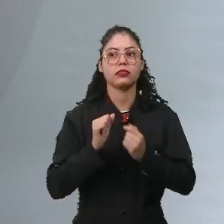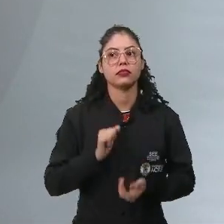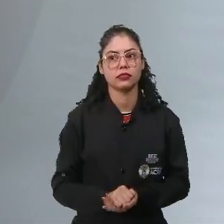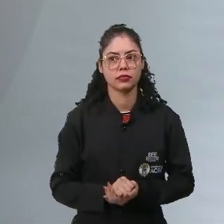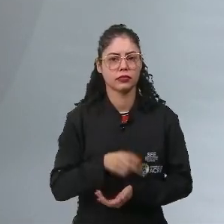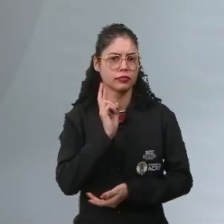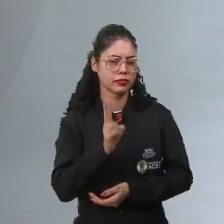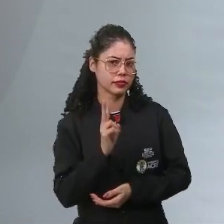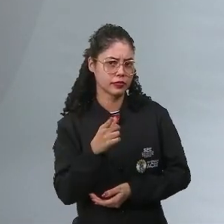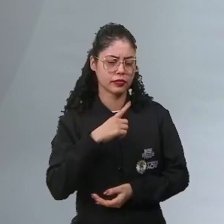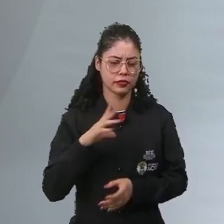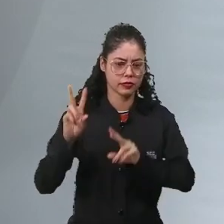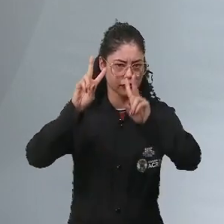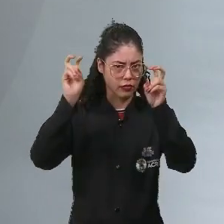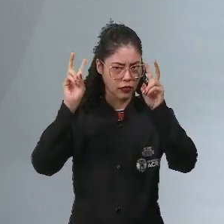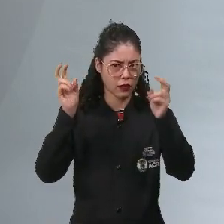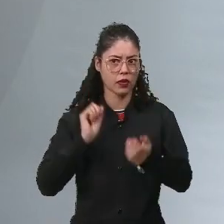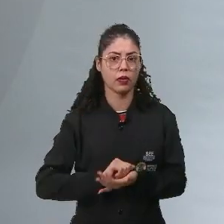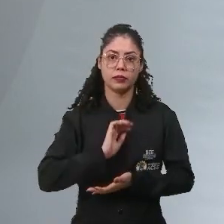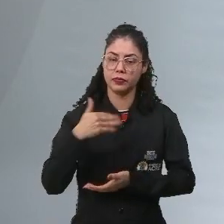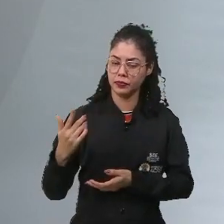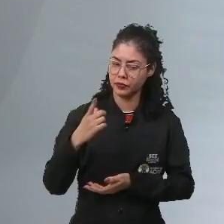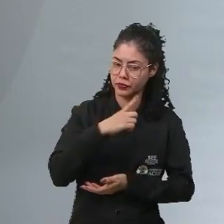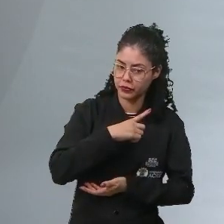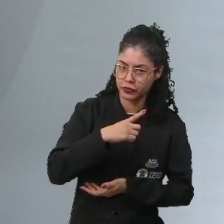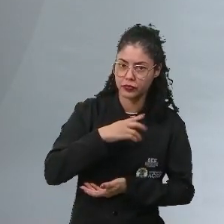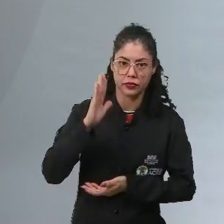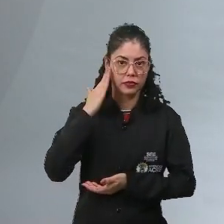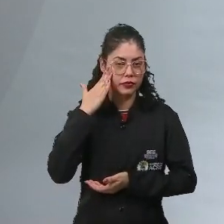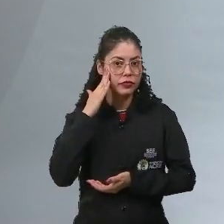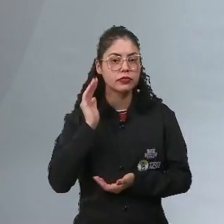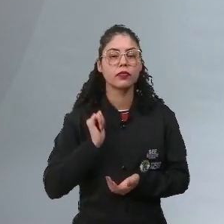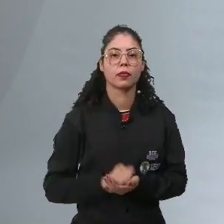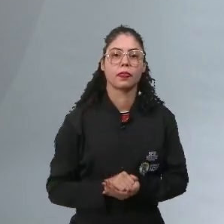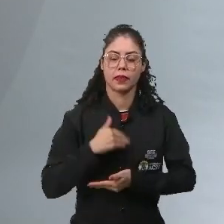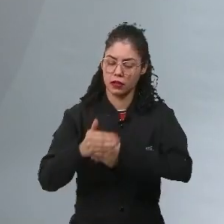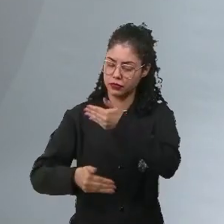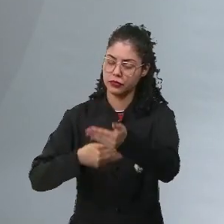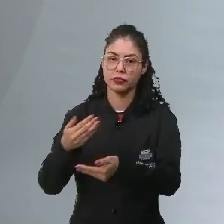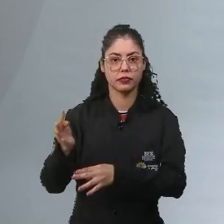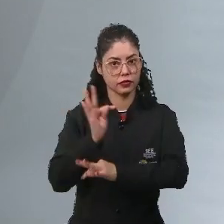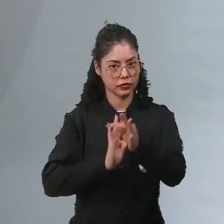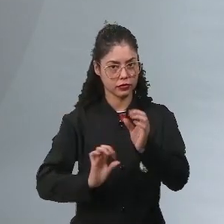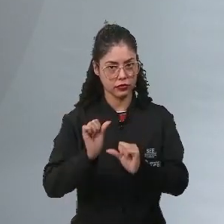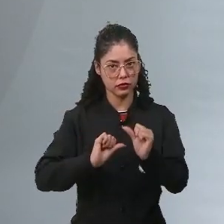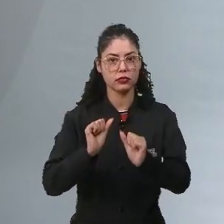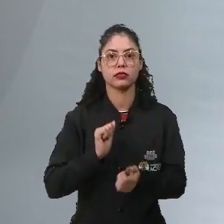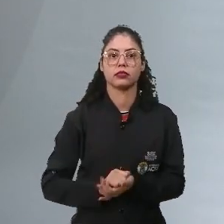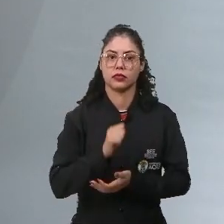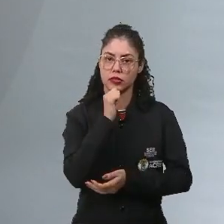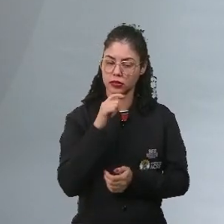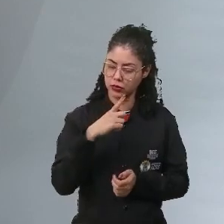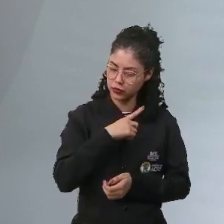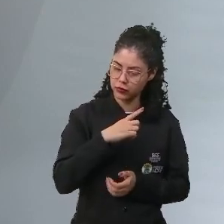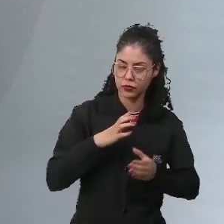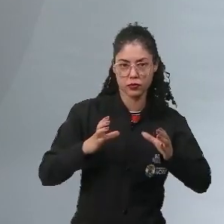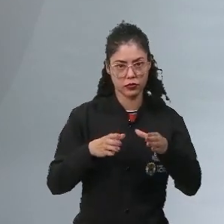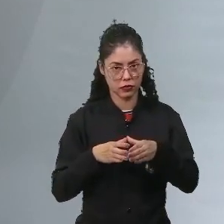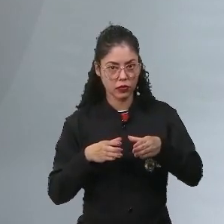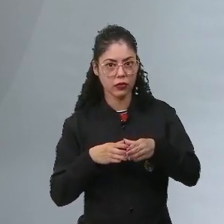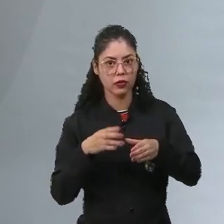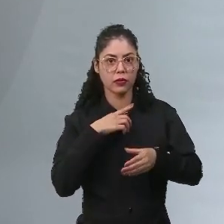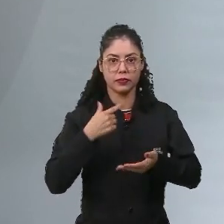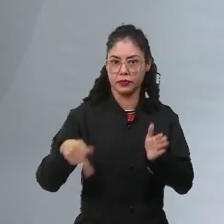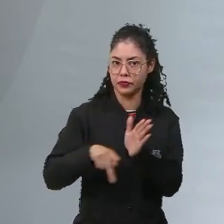Revolução sempre vem desse princípio. E quando a gente entende que existe um processo de transformação, é porque existe um grupo ou determinadas